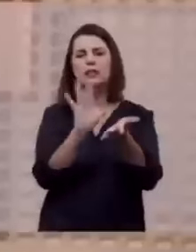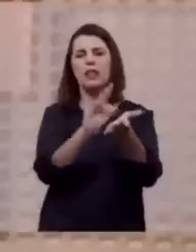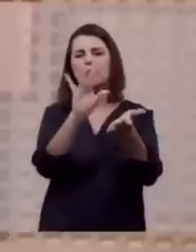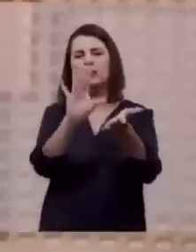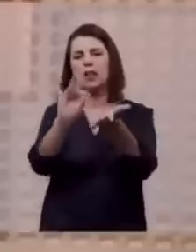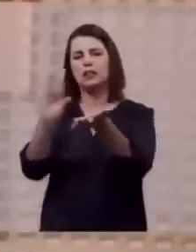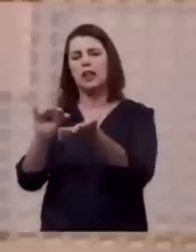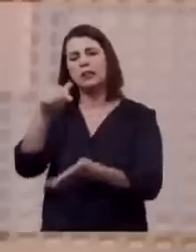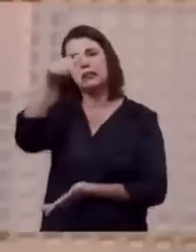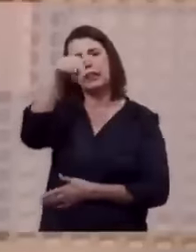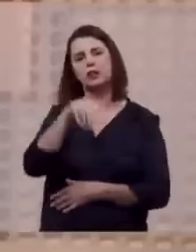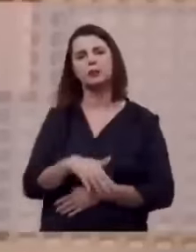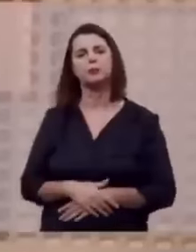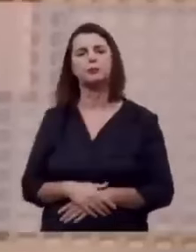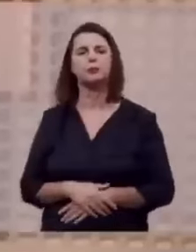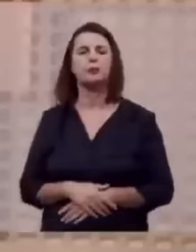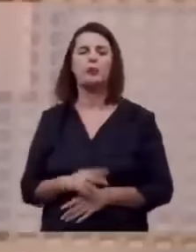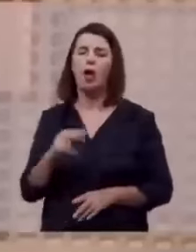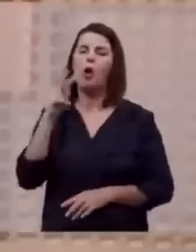Este é o livro da história.